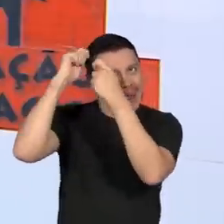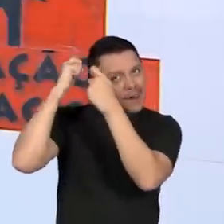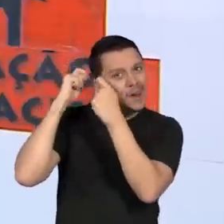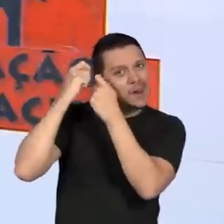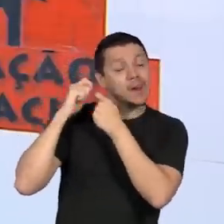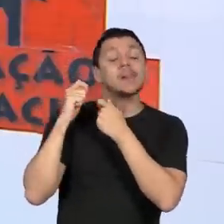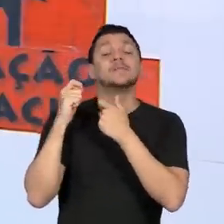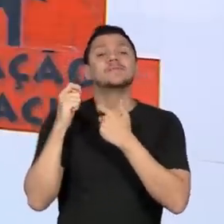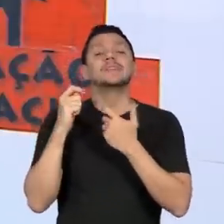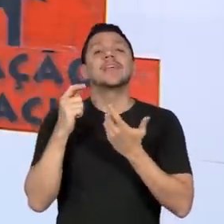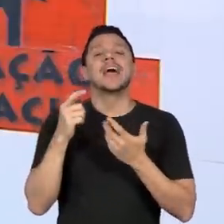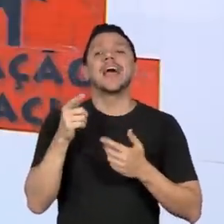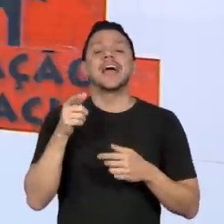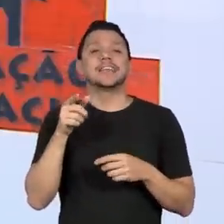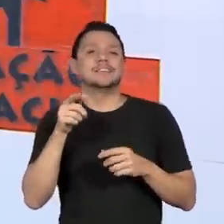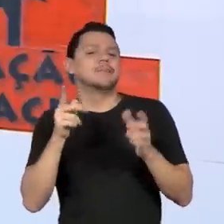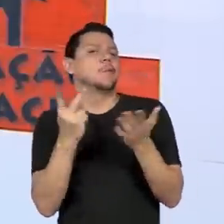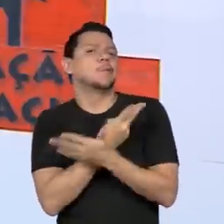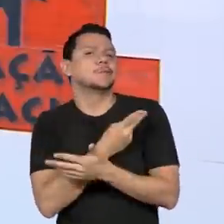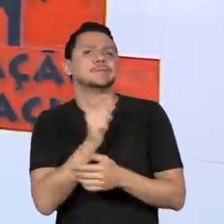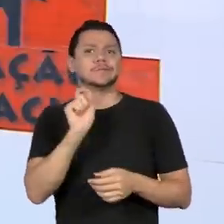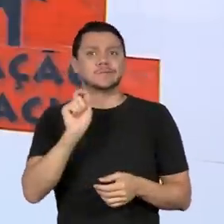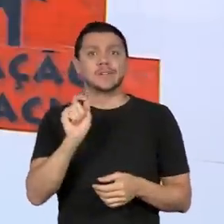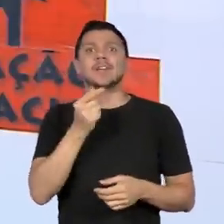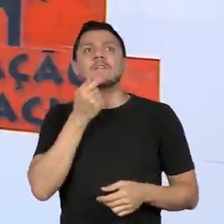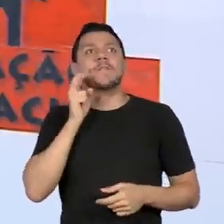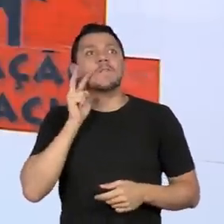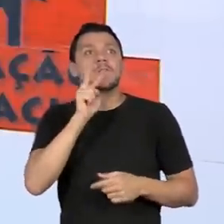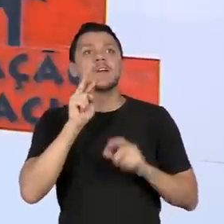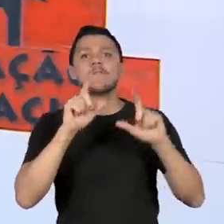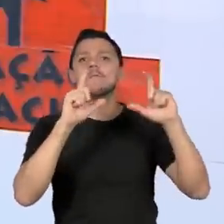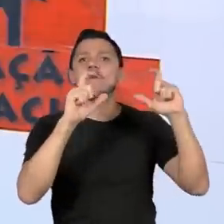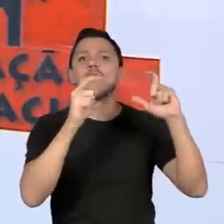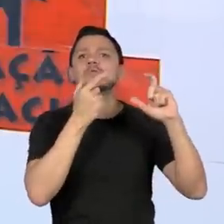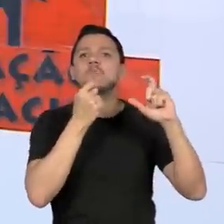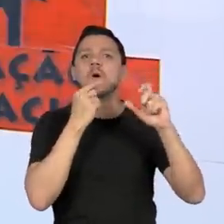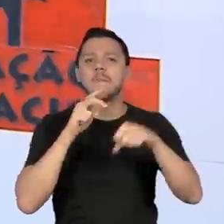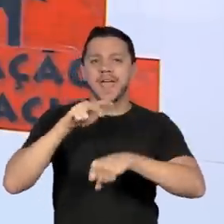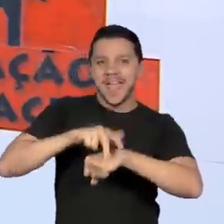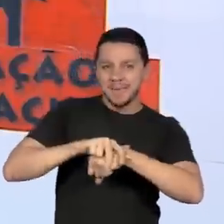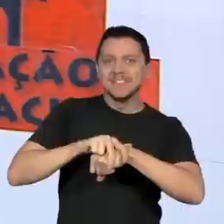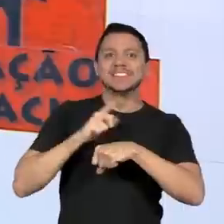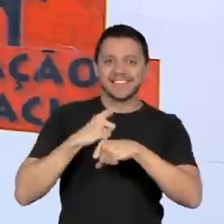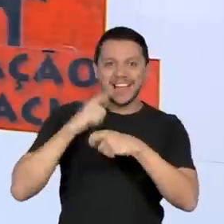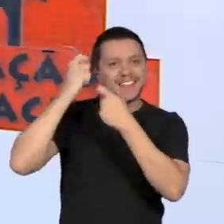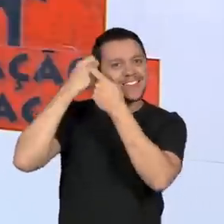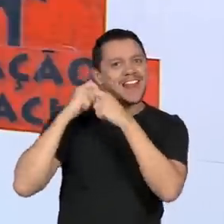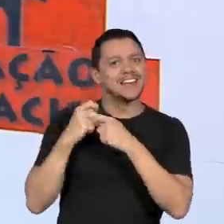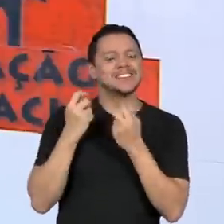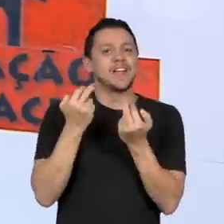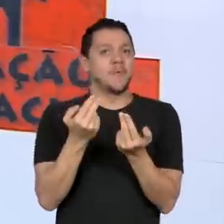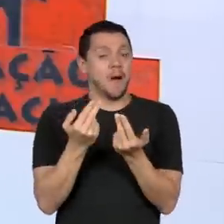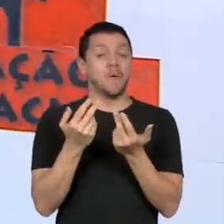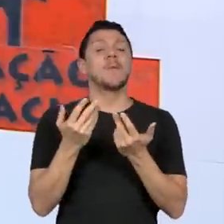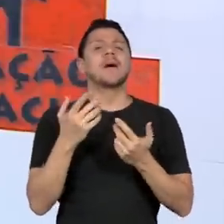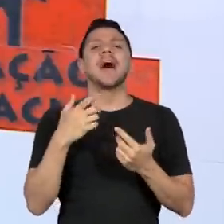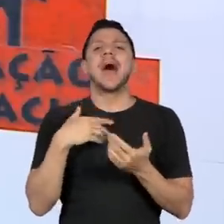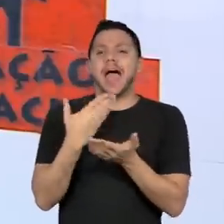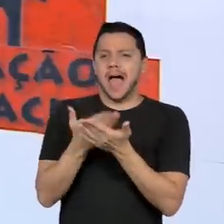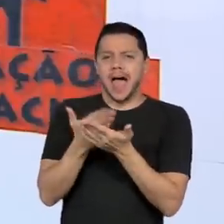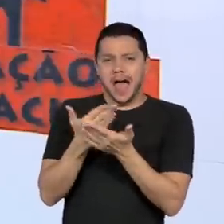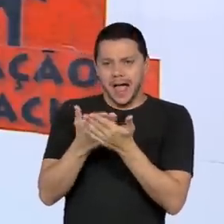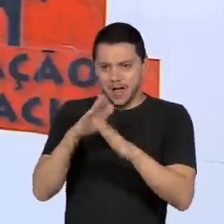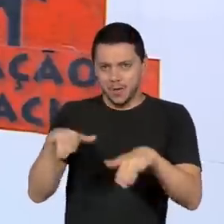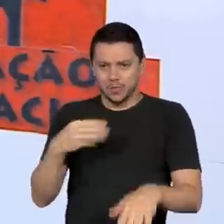nós tínhamos o emicida, e o emicida a foto estava com trança. E aí, esse aluno, eu estava aqui na hora do intervalo, ele me